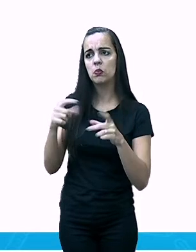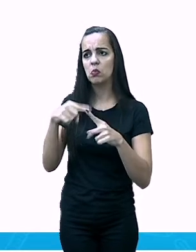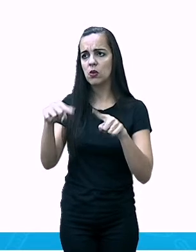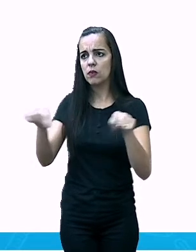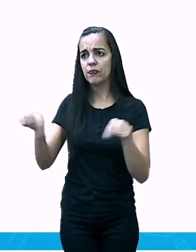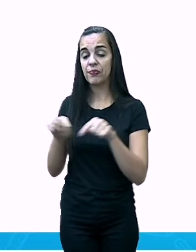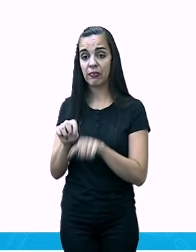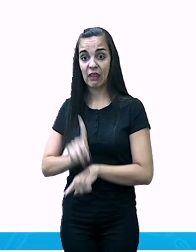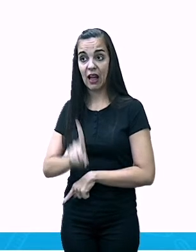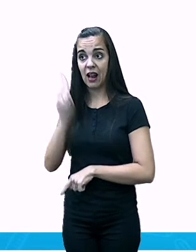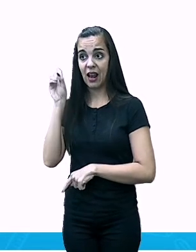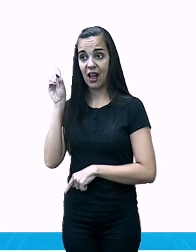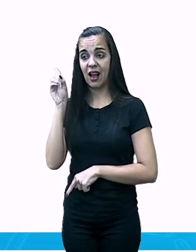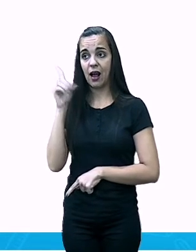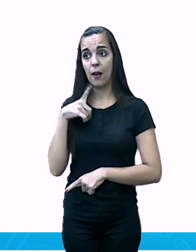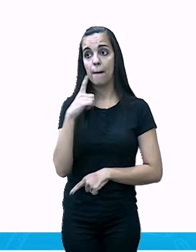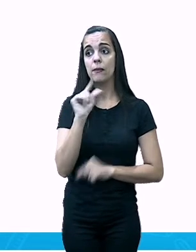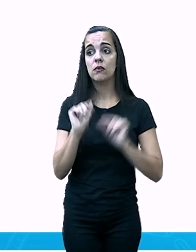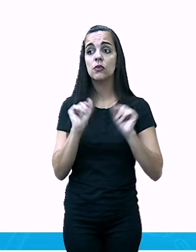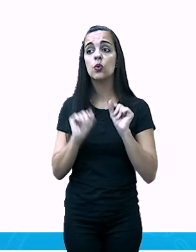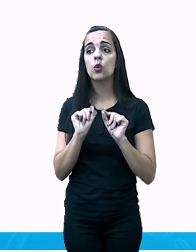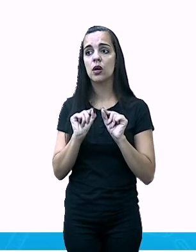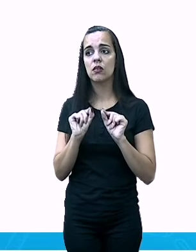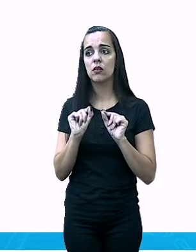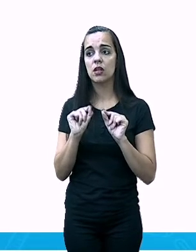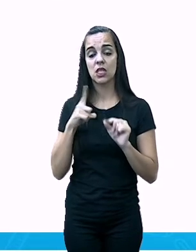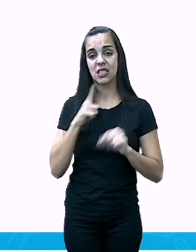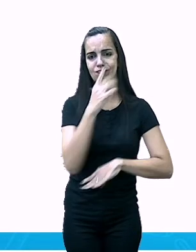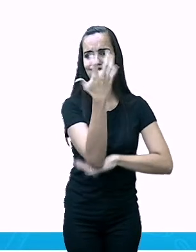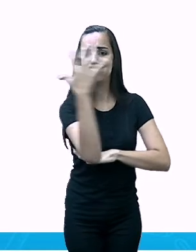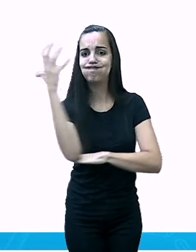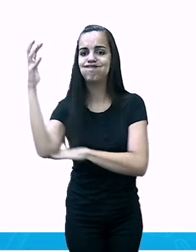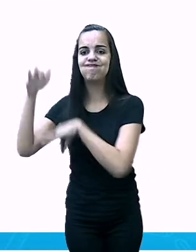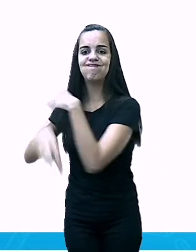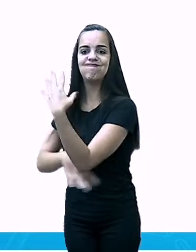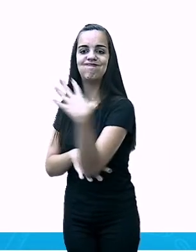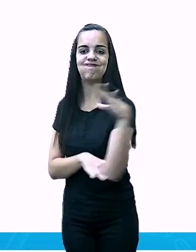Porque lá nós temos a floresta.